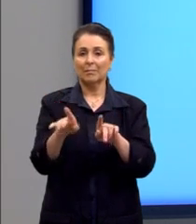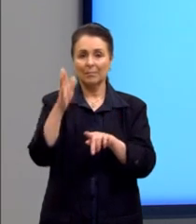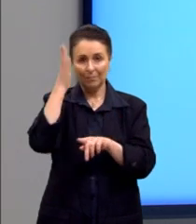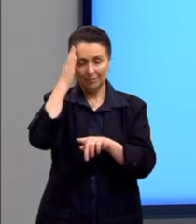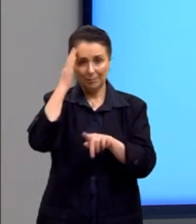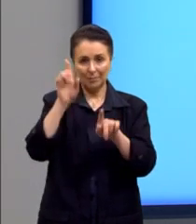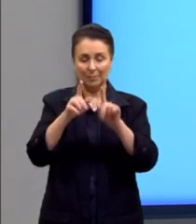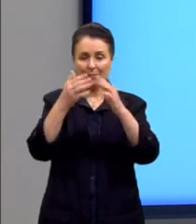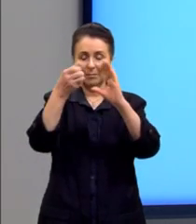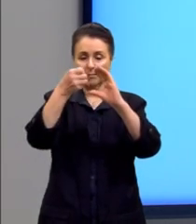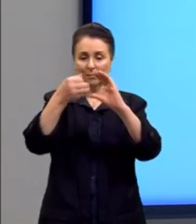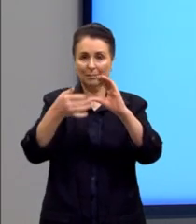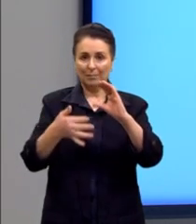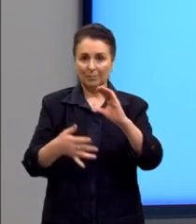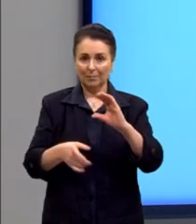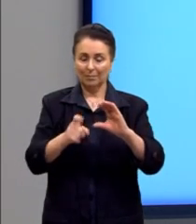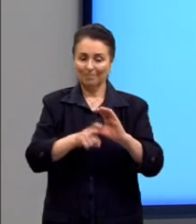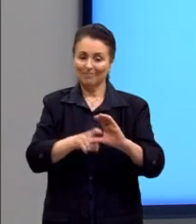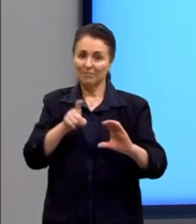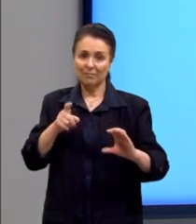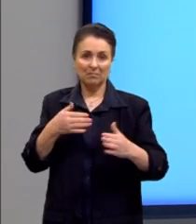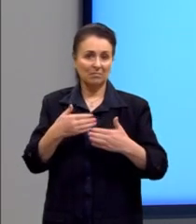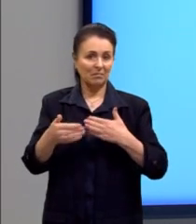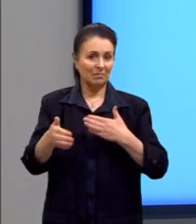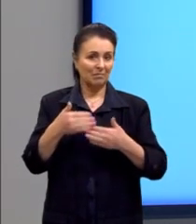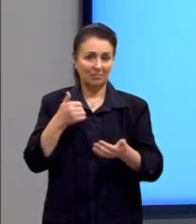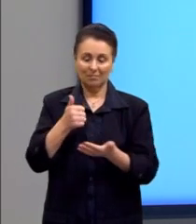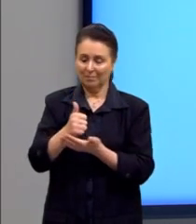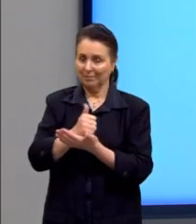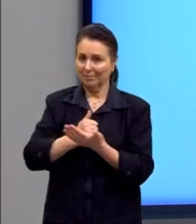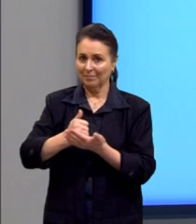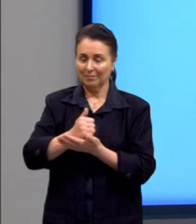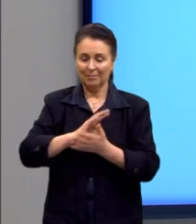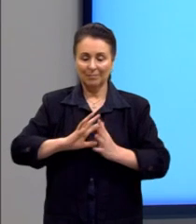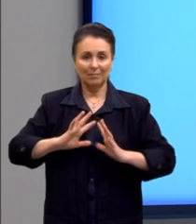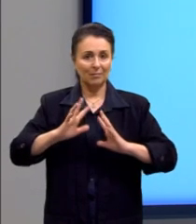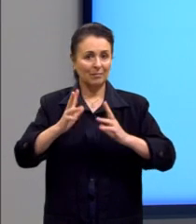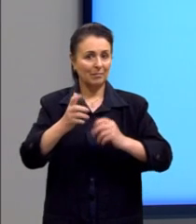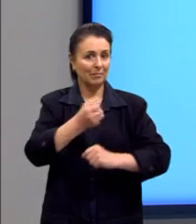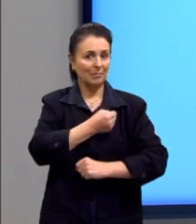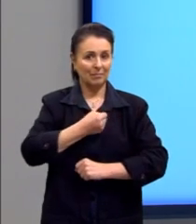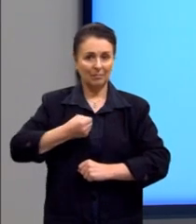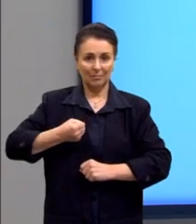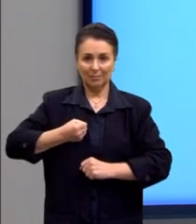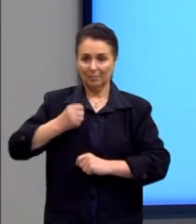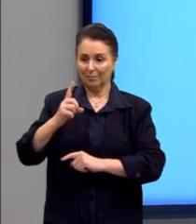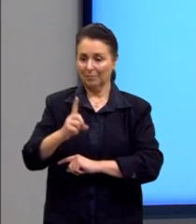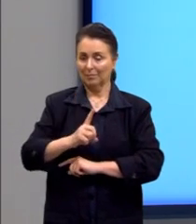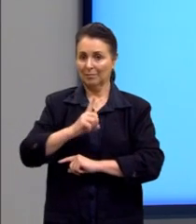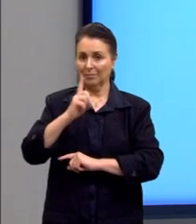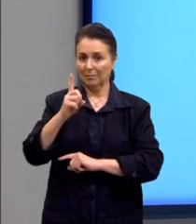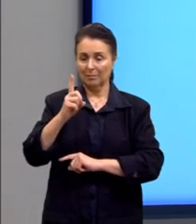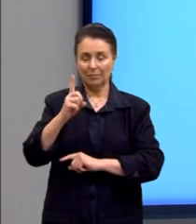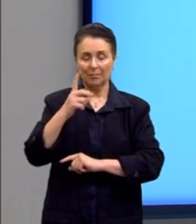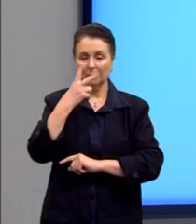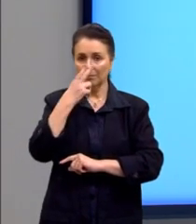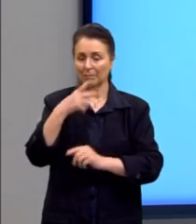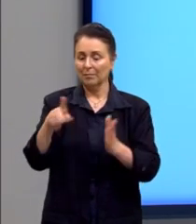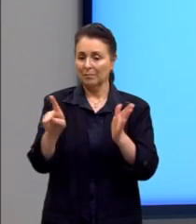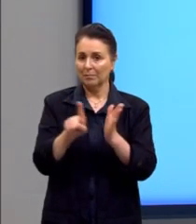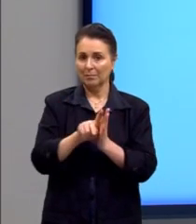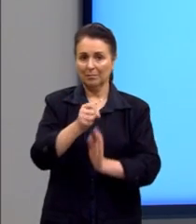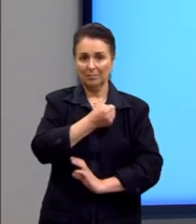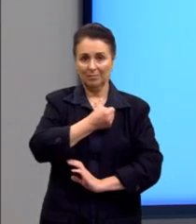propriedades que, independente de qual seja a base, todo número elevado a 1 é igual ao próprio número.